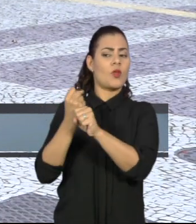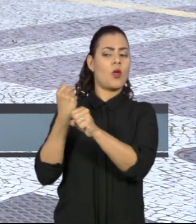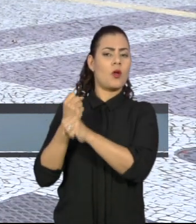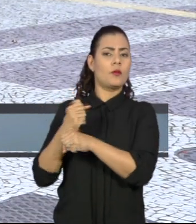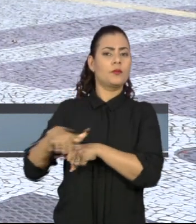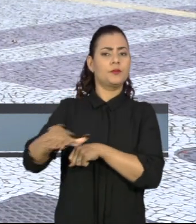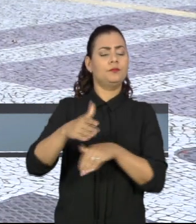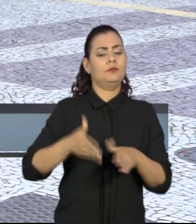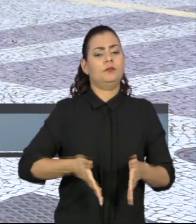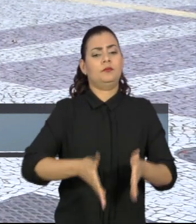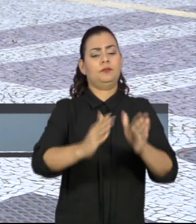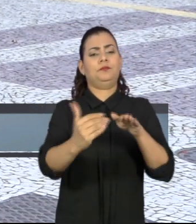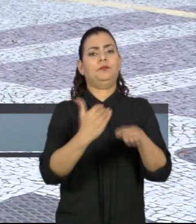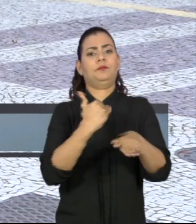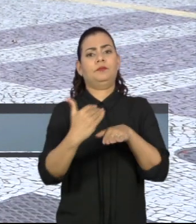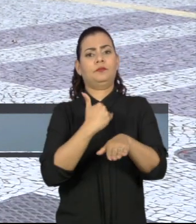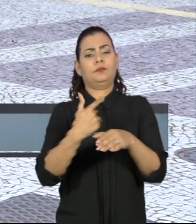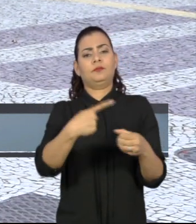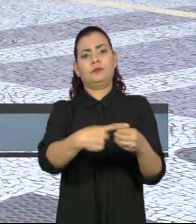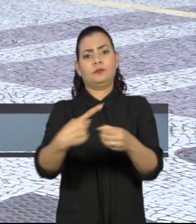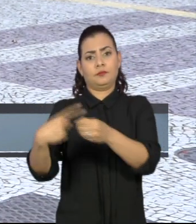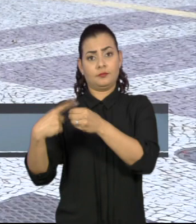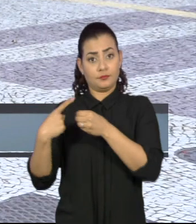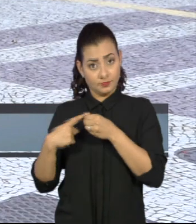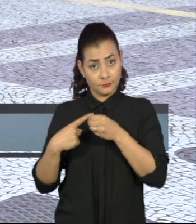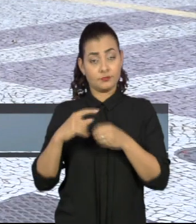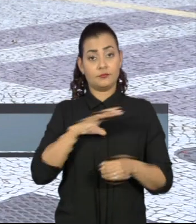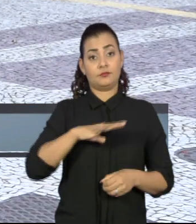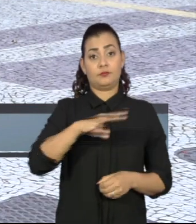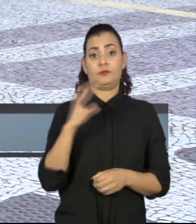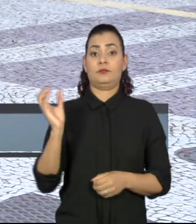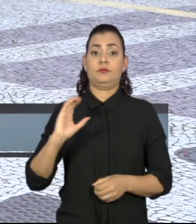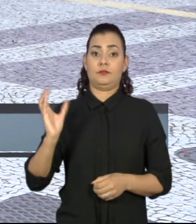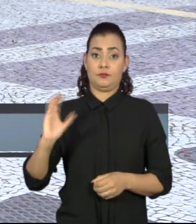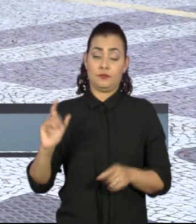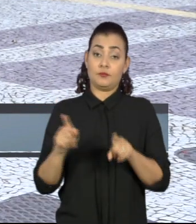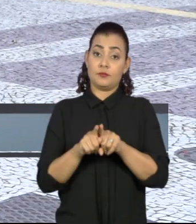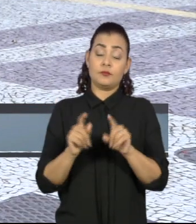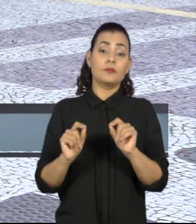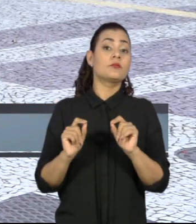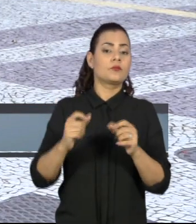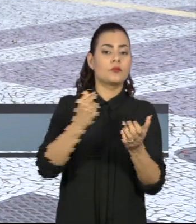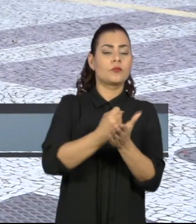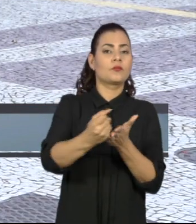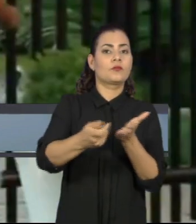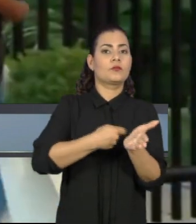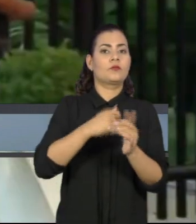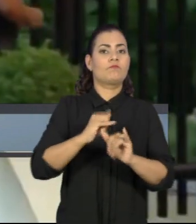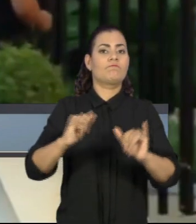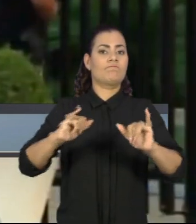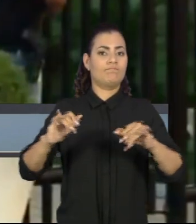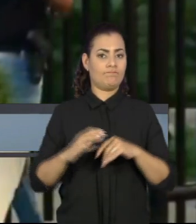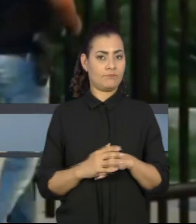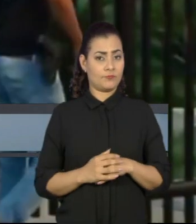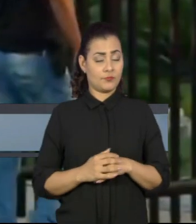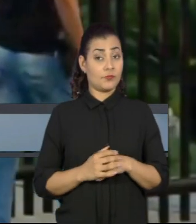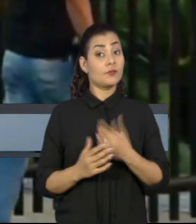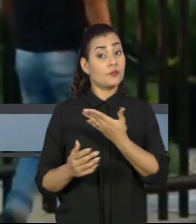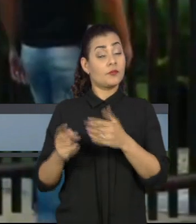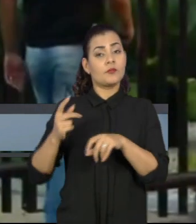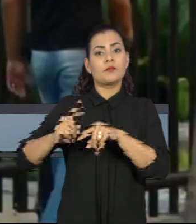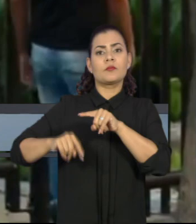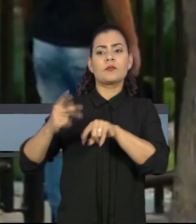corredor rodoviário que ligam bairros da região da cidade de Niterói, além de contratos publicitários. Os agentes fazem